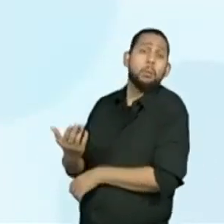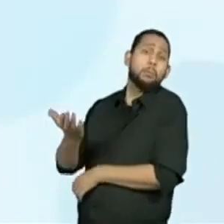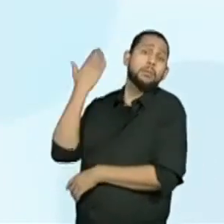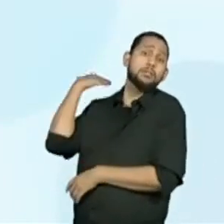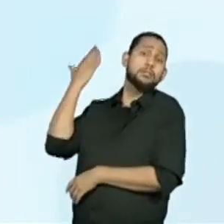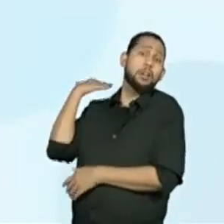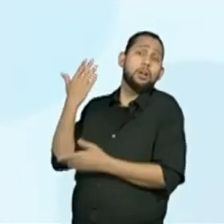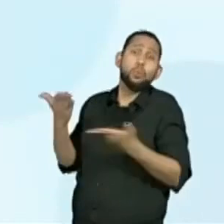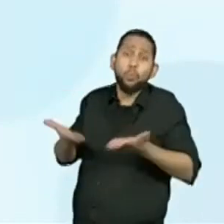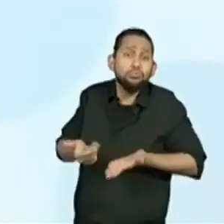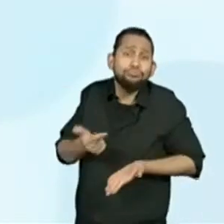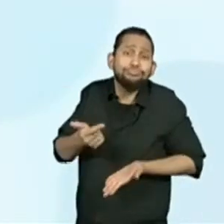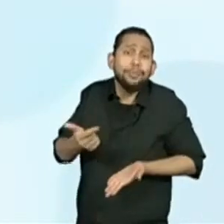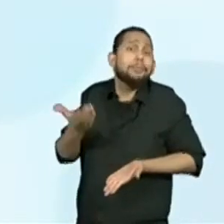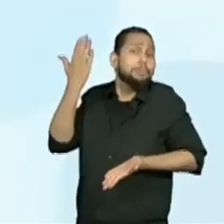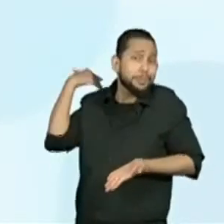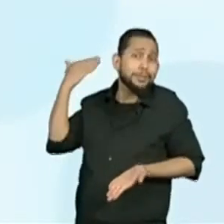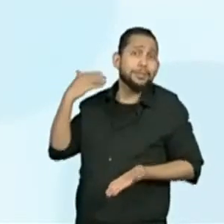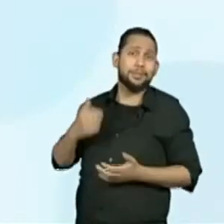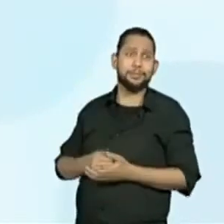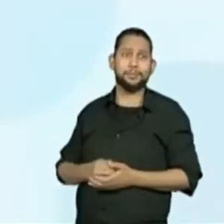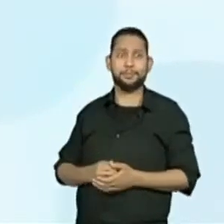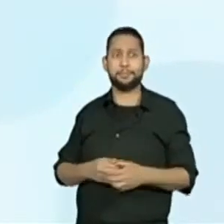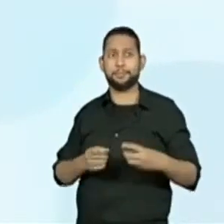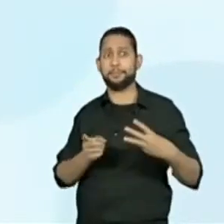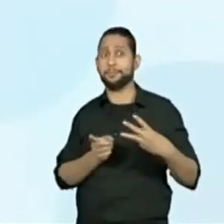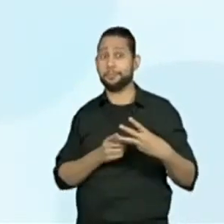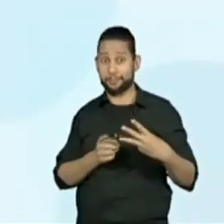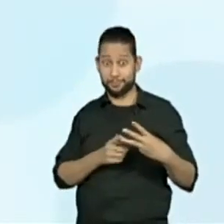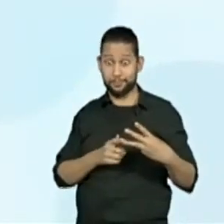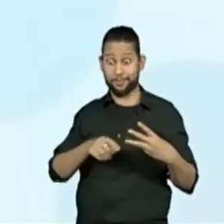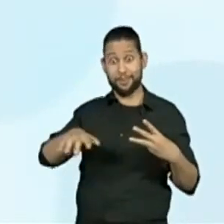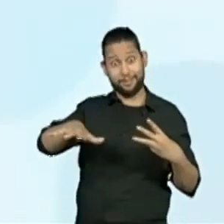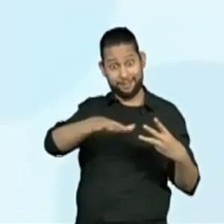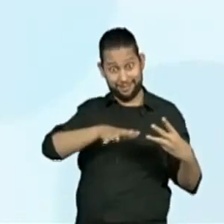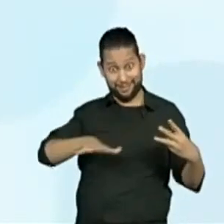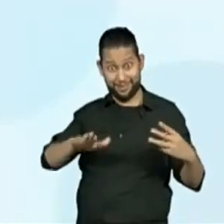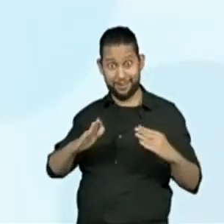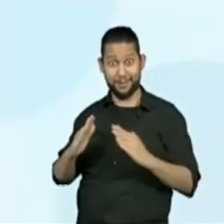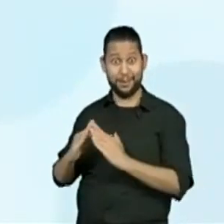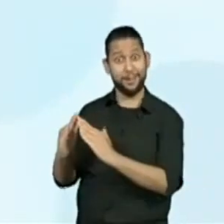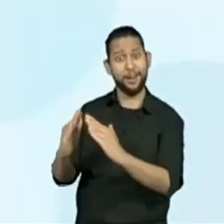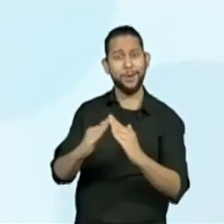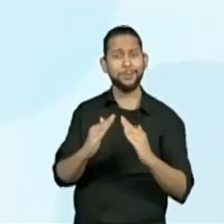passado. Nós temos também, terceiro item, A aldeia simboliza neste poema o